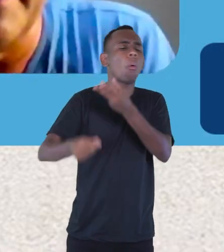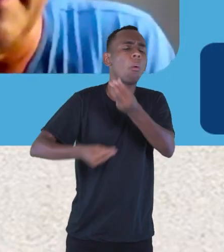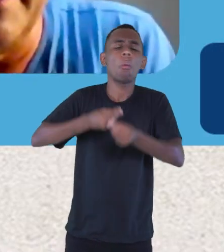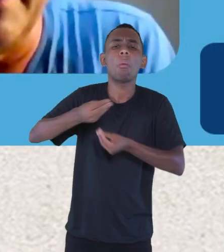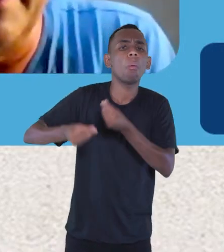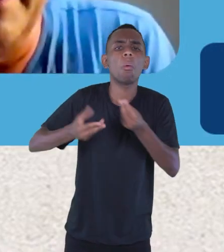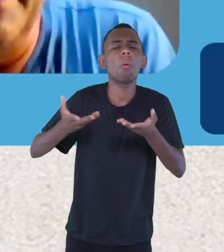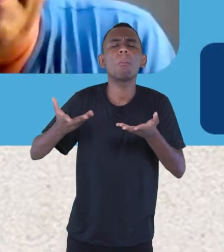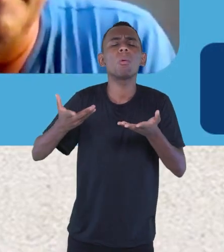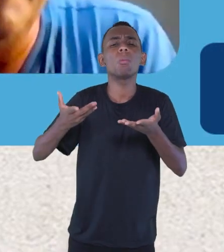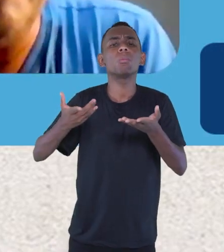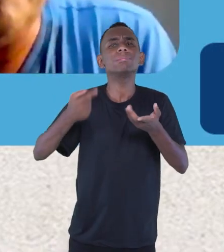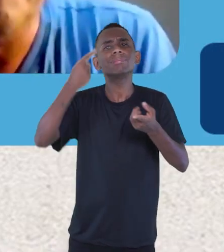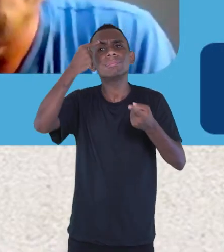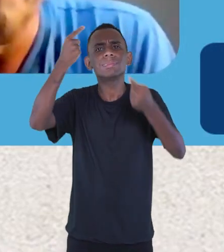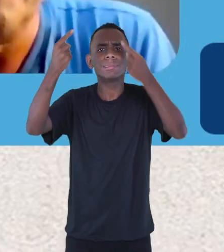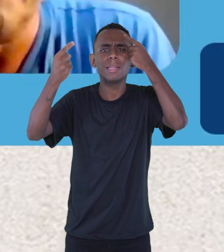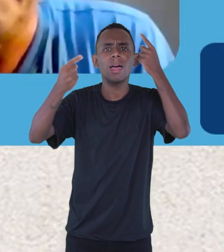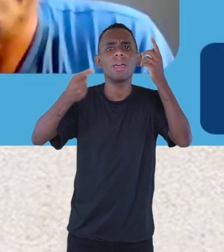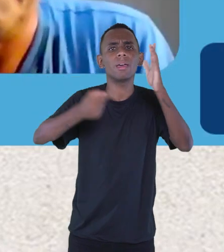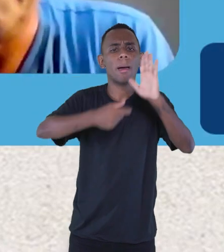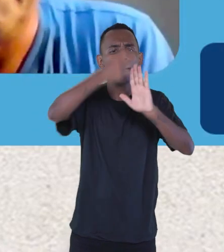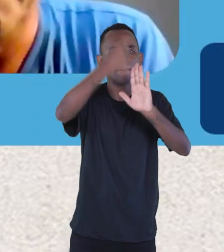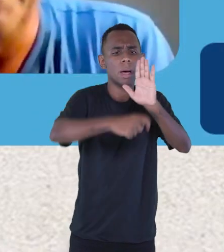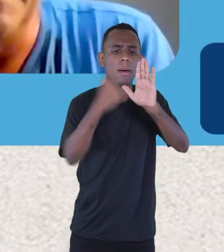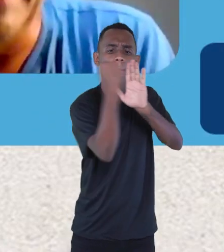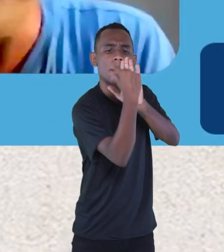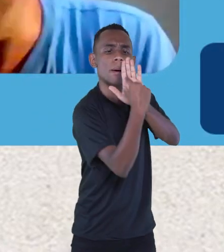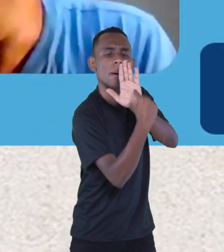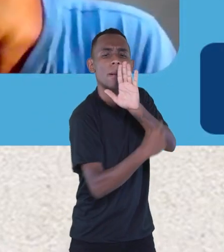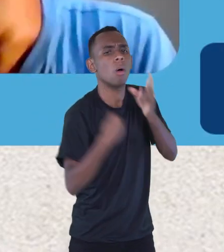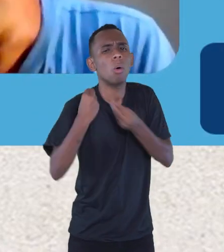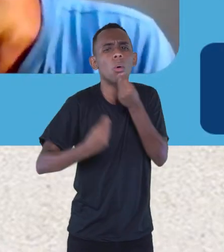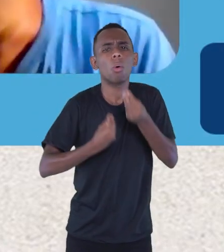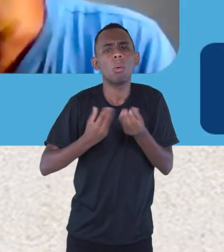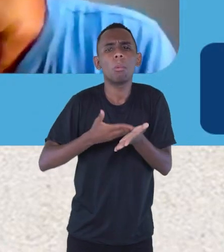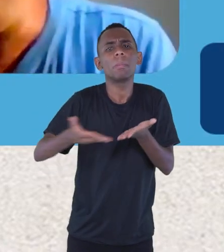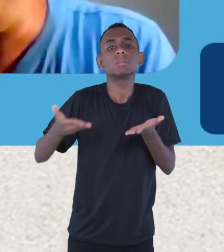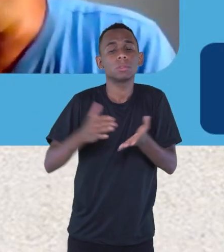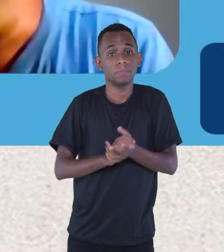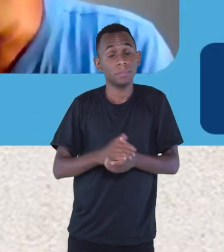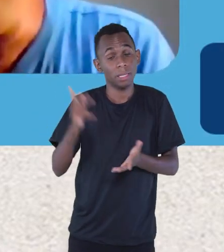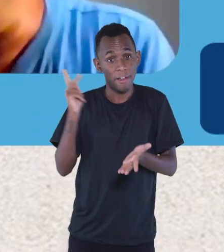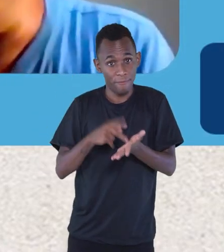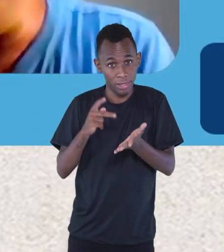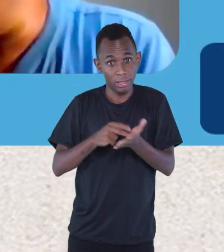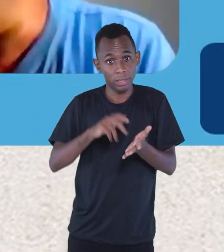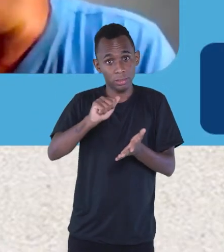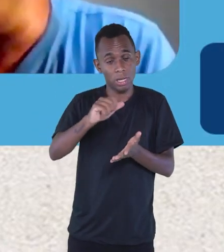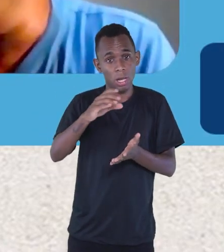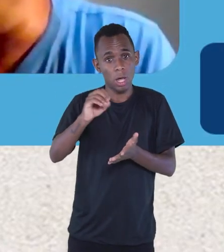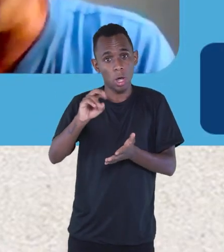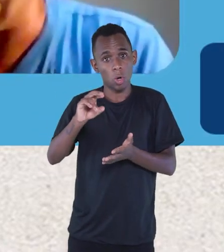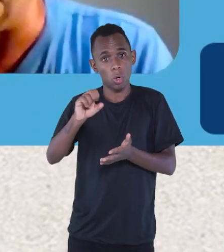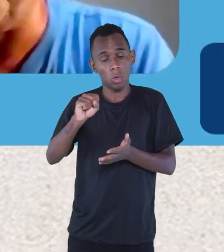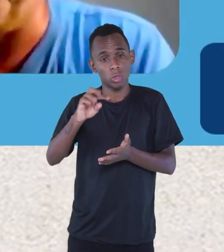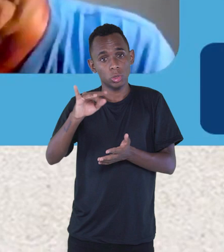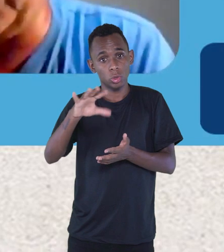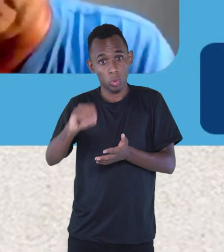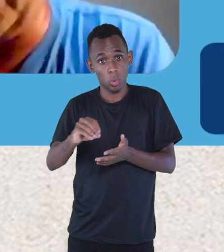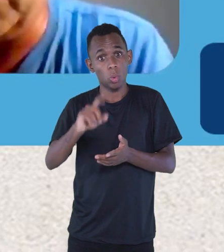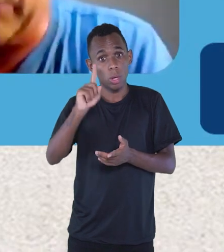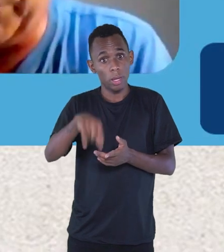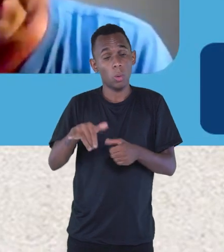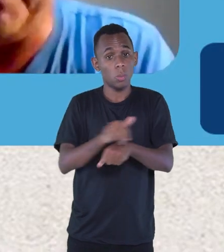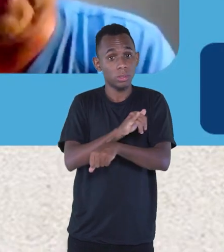ideia de se fazer dessa forma? Na verdade, o acróstico, ele é um recurso que